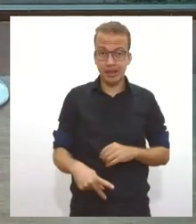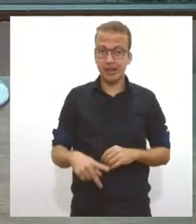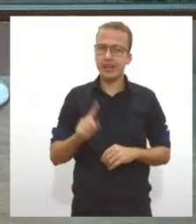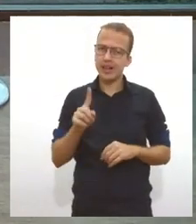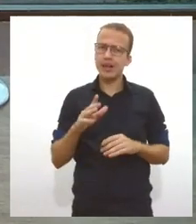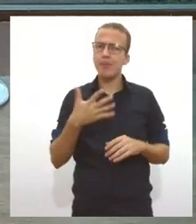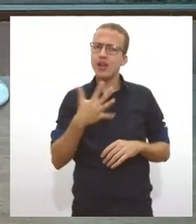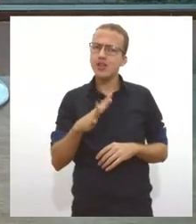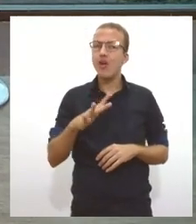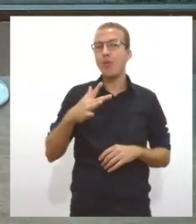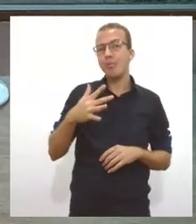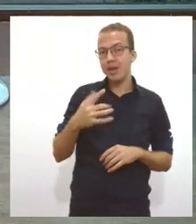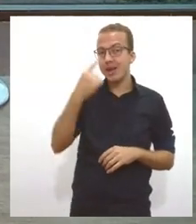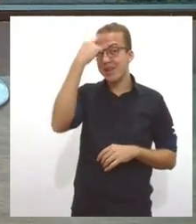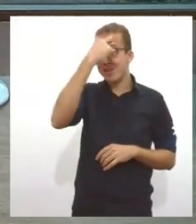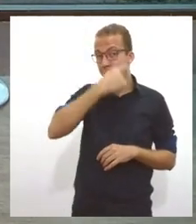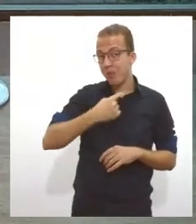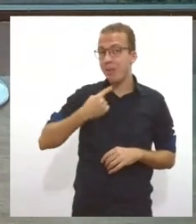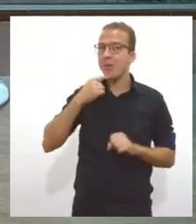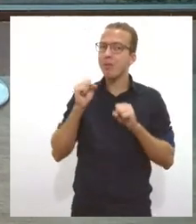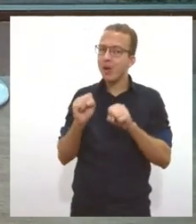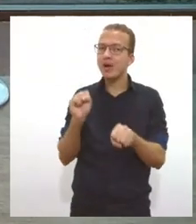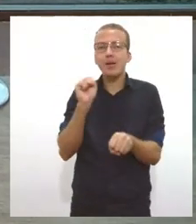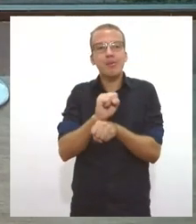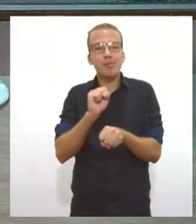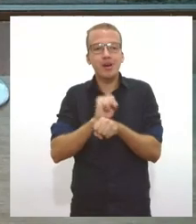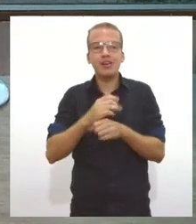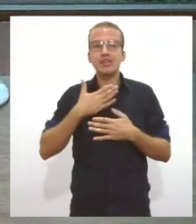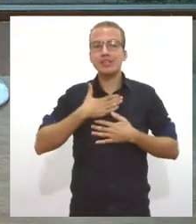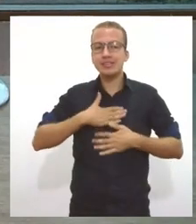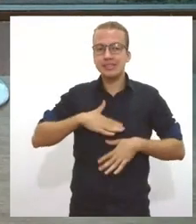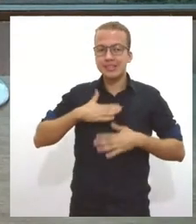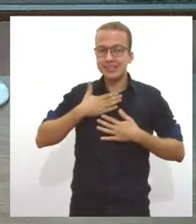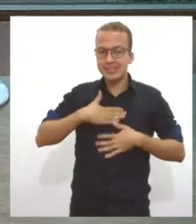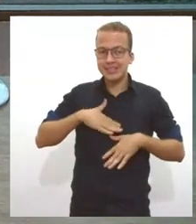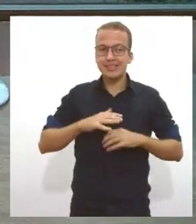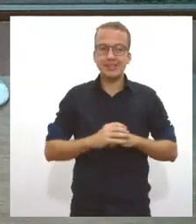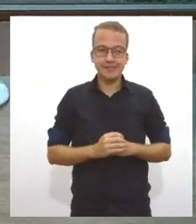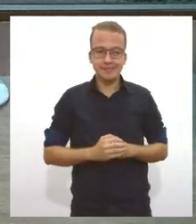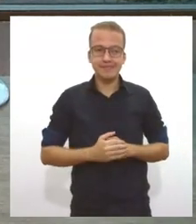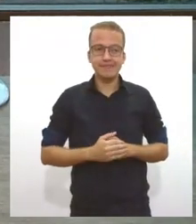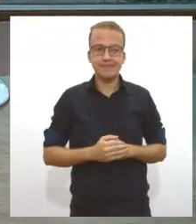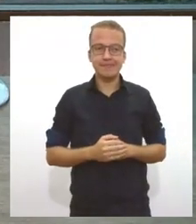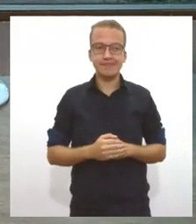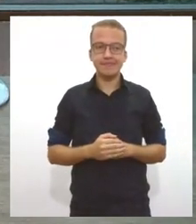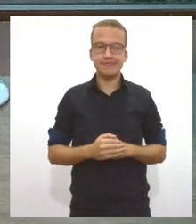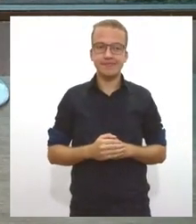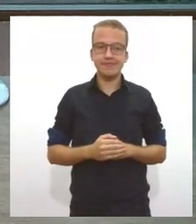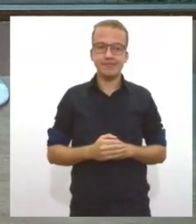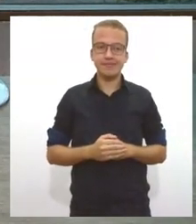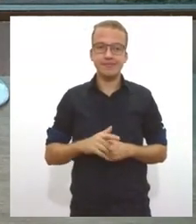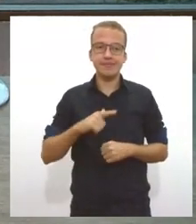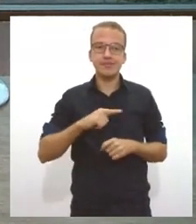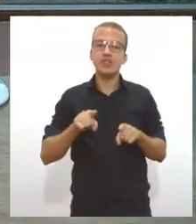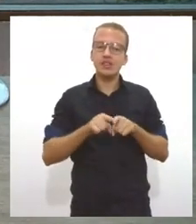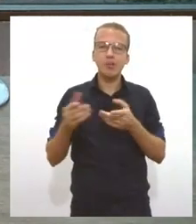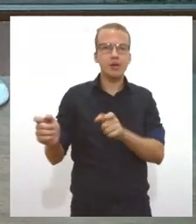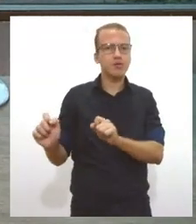tomar uma água e volta acompanhando a programação pois é volta assistindo a Lenda Pauta tem uma chamadinha da Aline